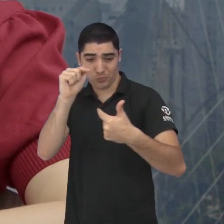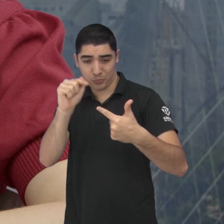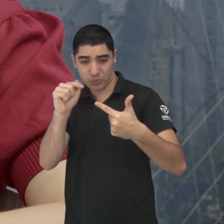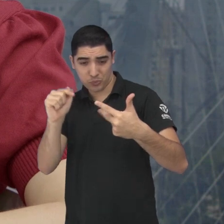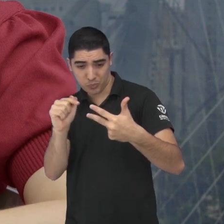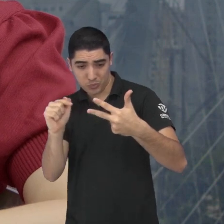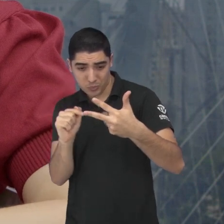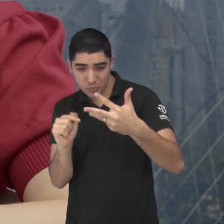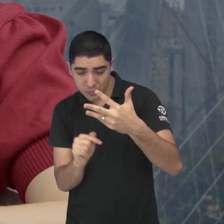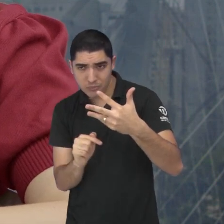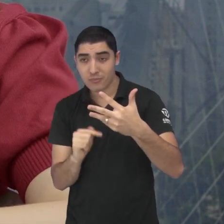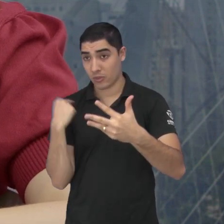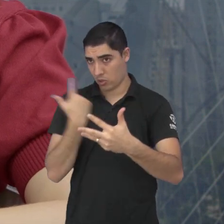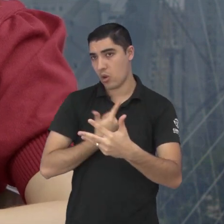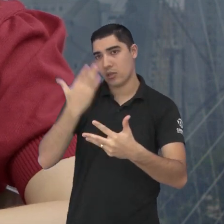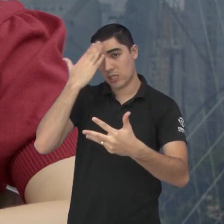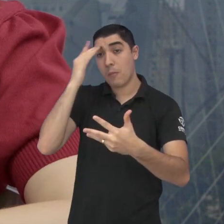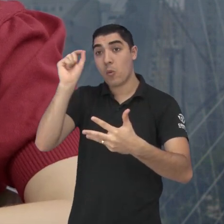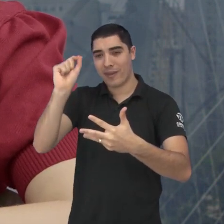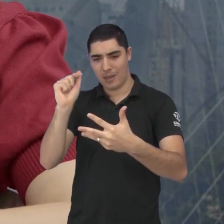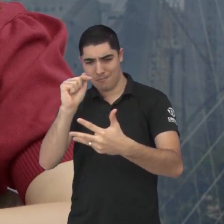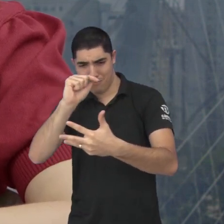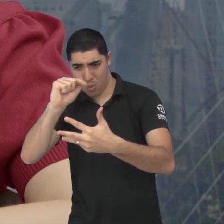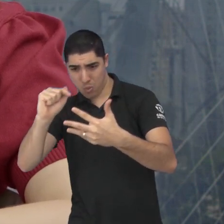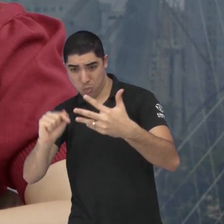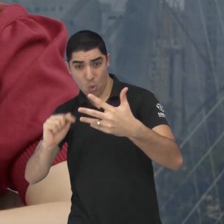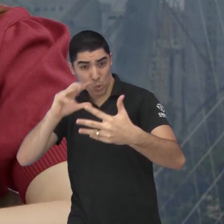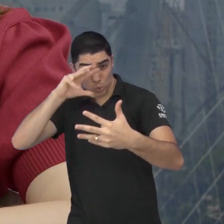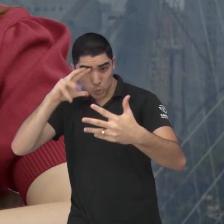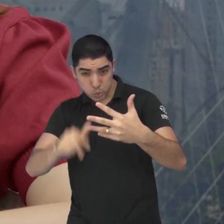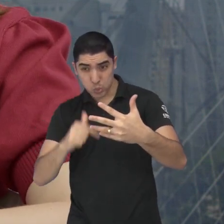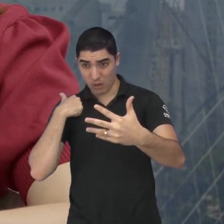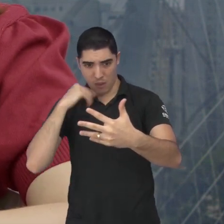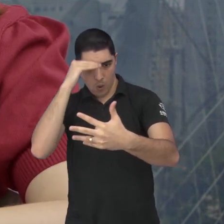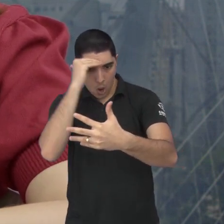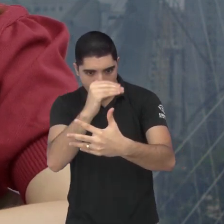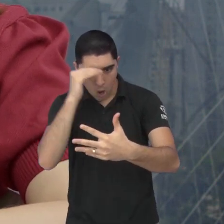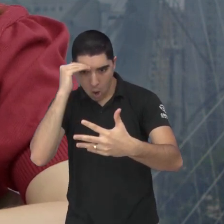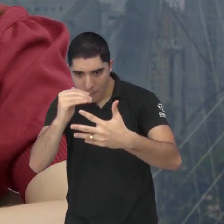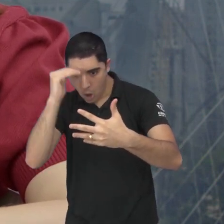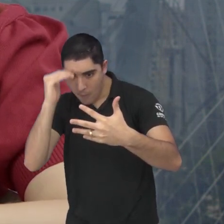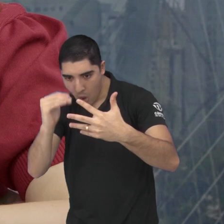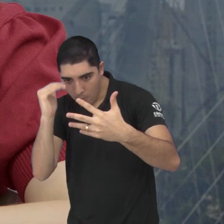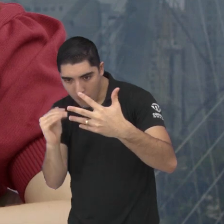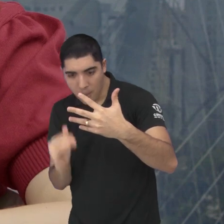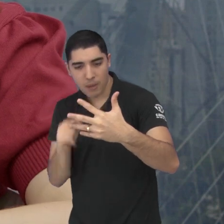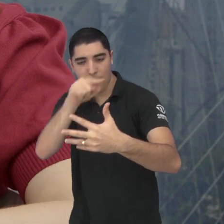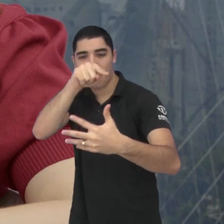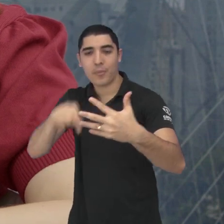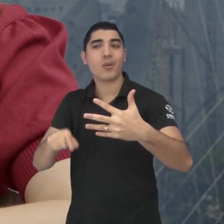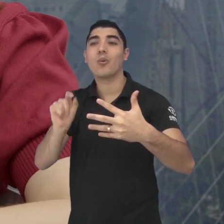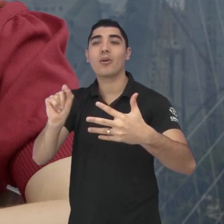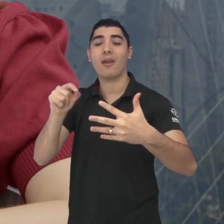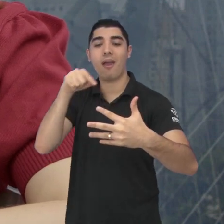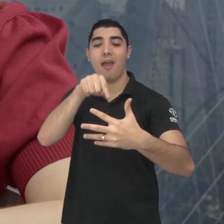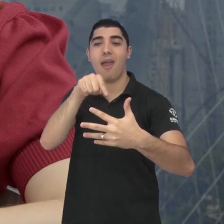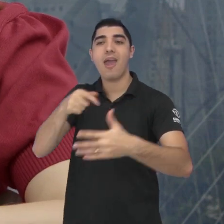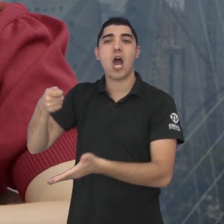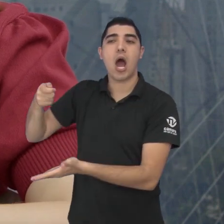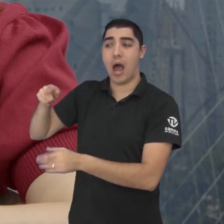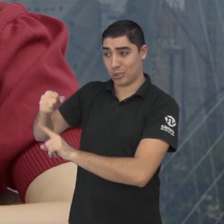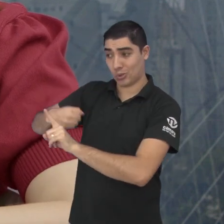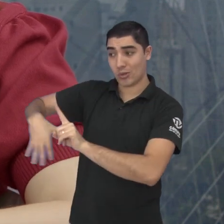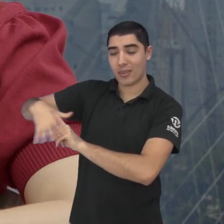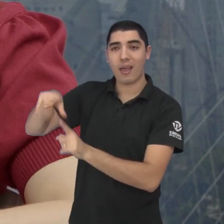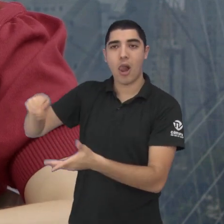humanamente, é impossível a gente dar conta de todos os papéis que a sociedade nos coloca, né? Então,